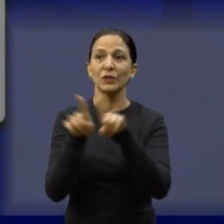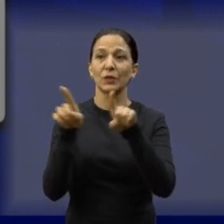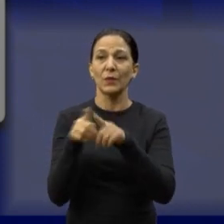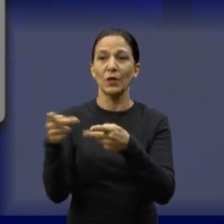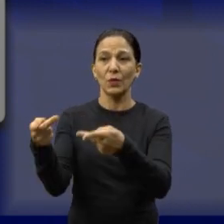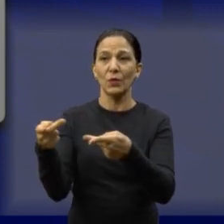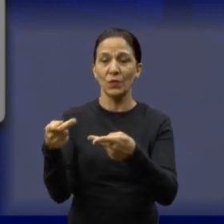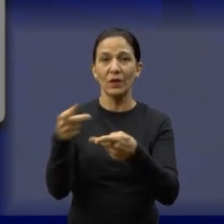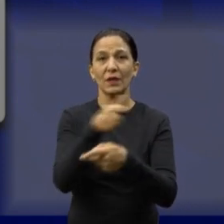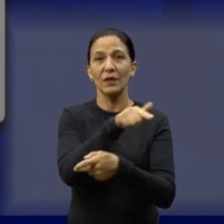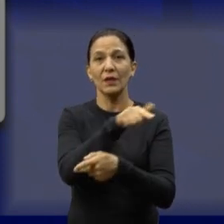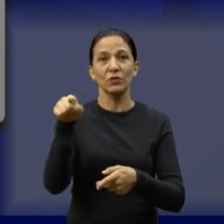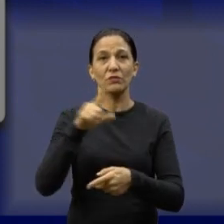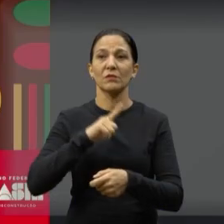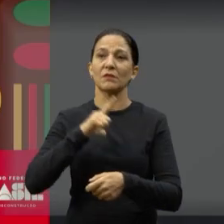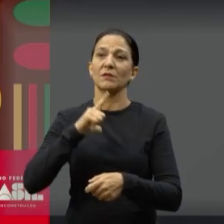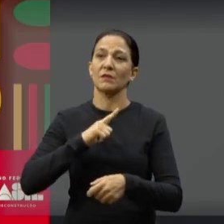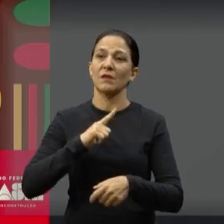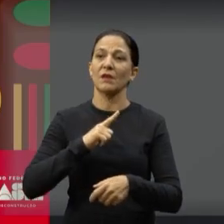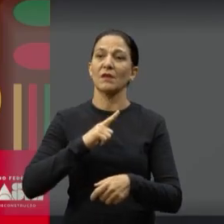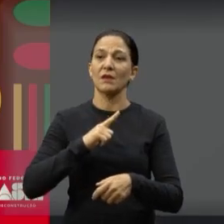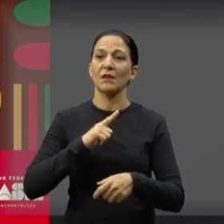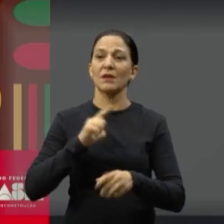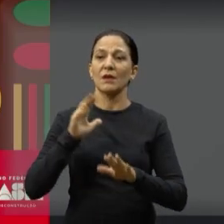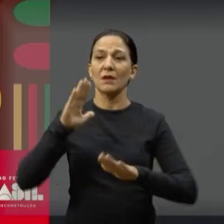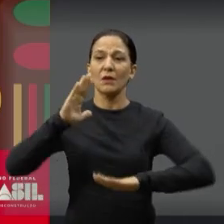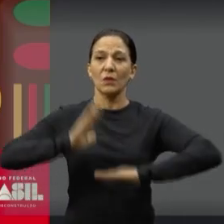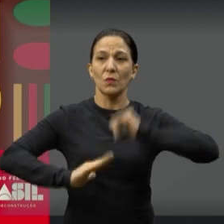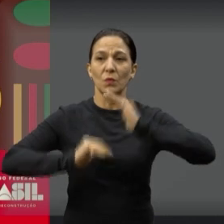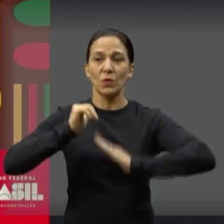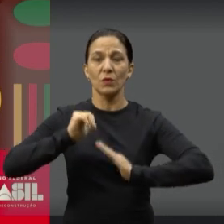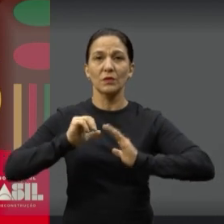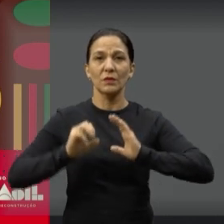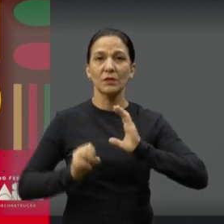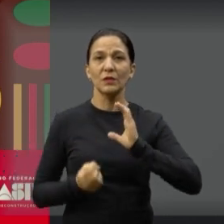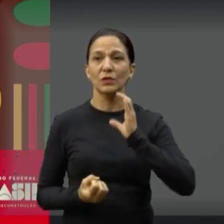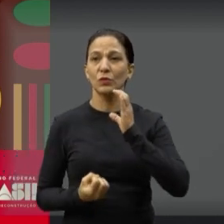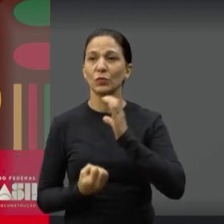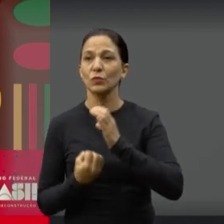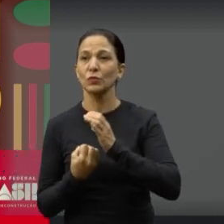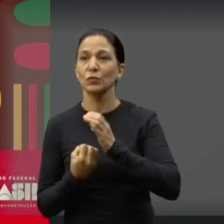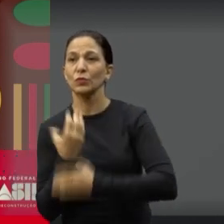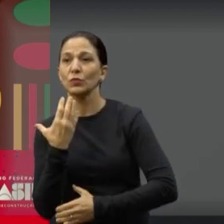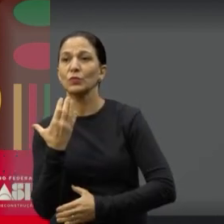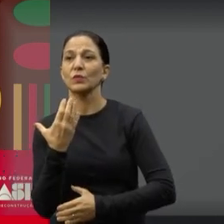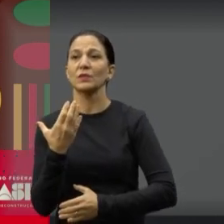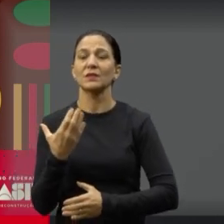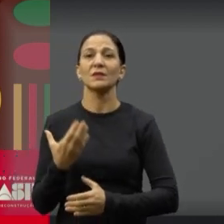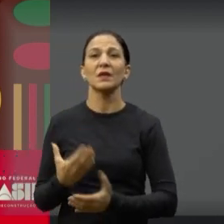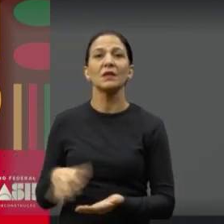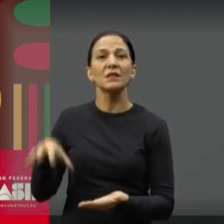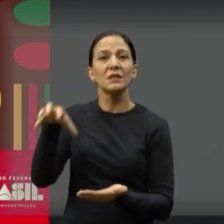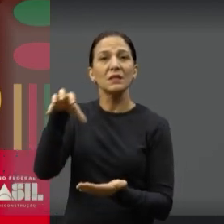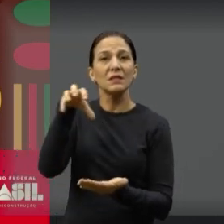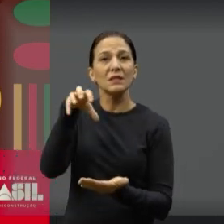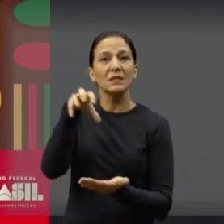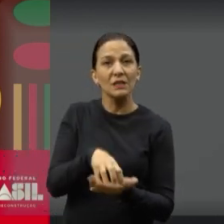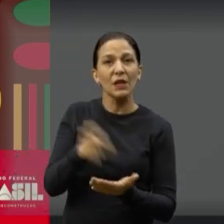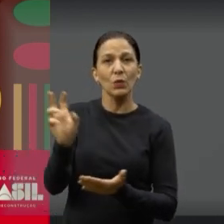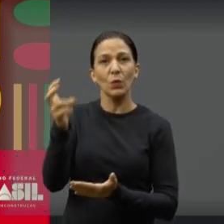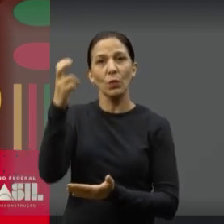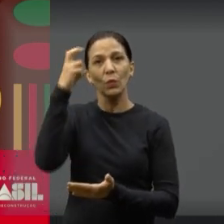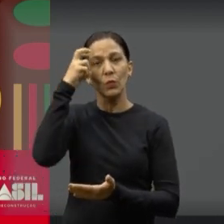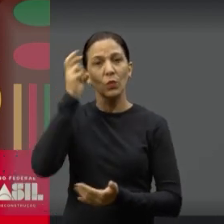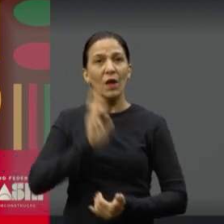convite, a gente vai ter aí uma ação, uma inauguração, desculpa, do Centro de Cultura de